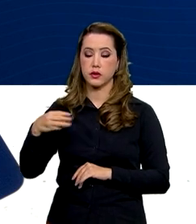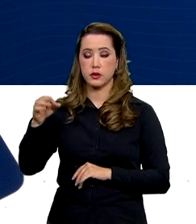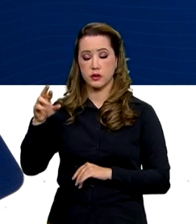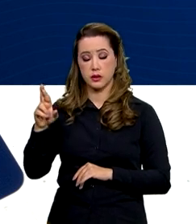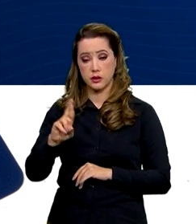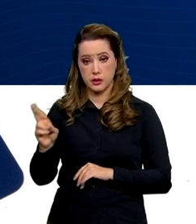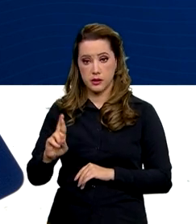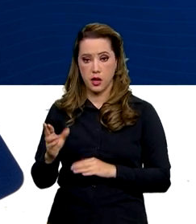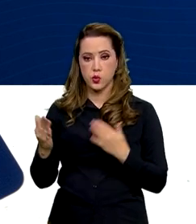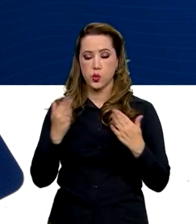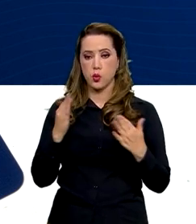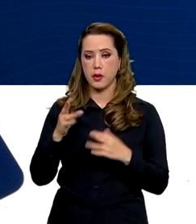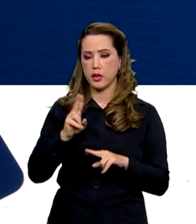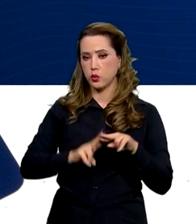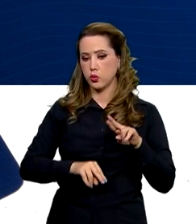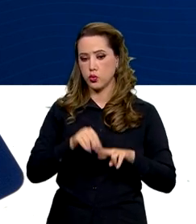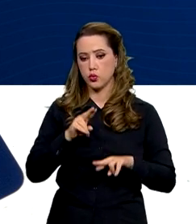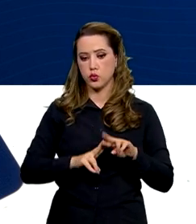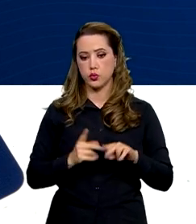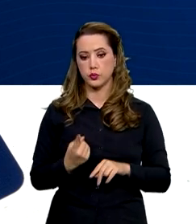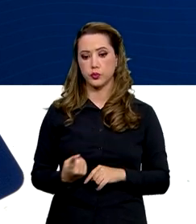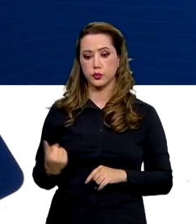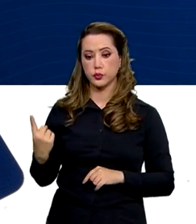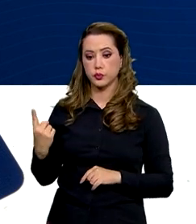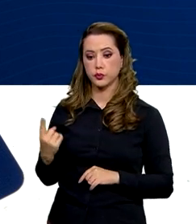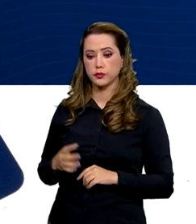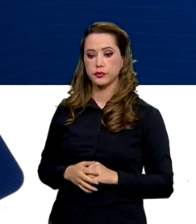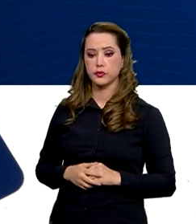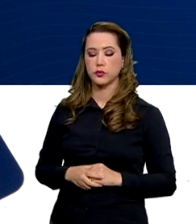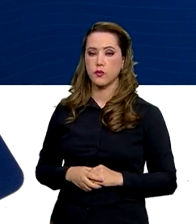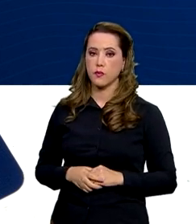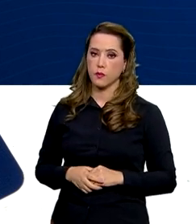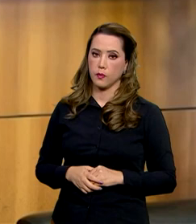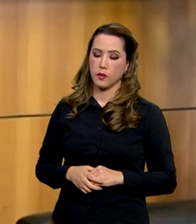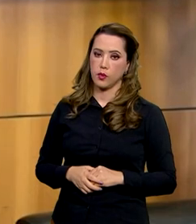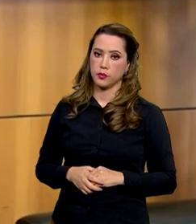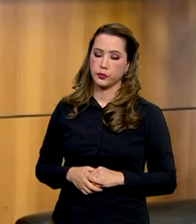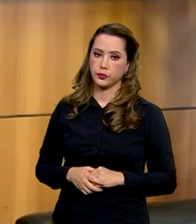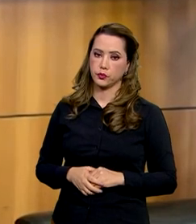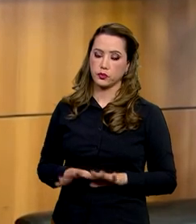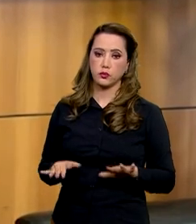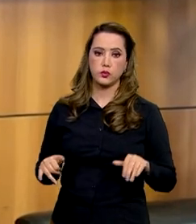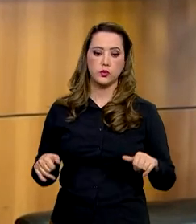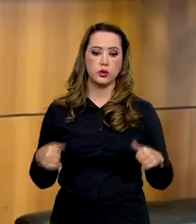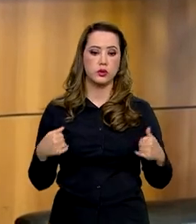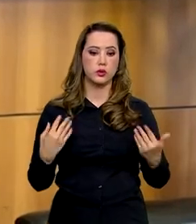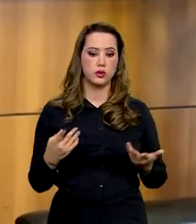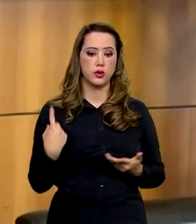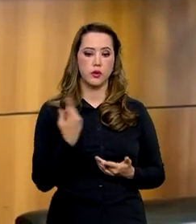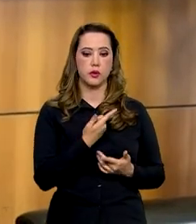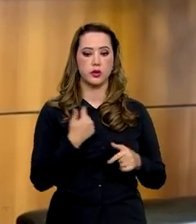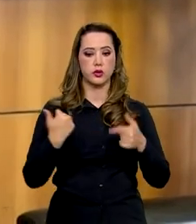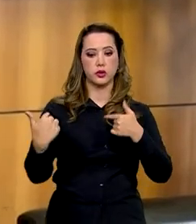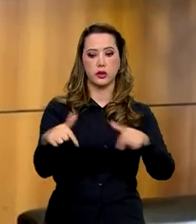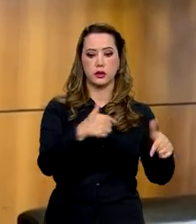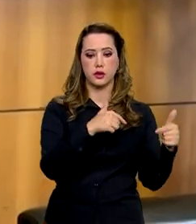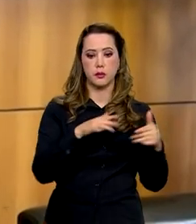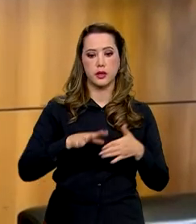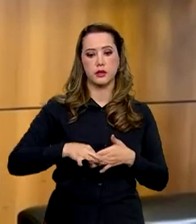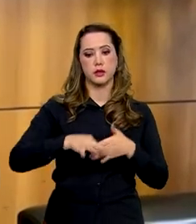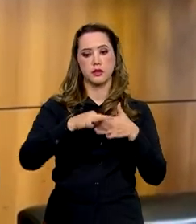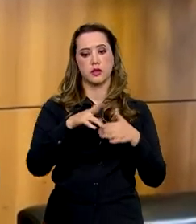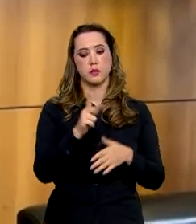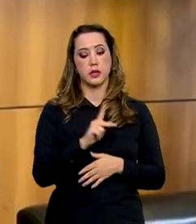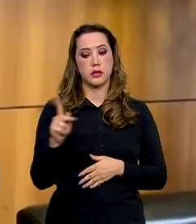comparação com o valor de junho, que foi de 2.013 reais. Para isso que estamos trabalhando, sob a aderância do